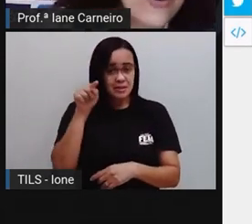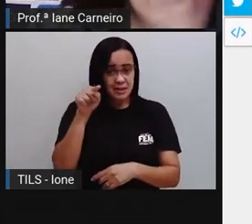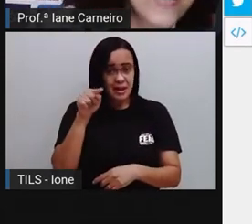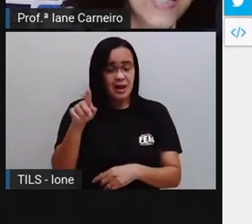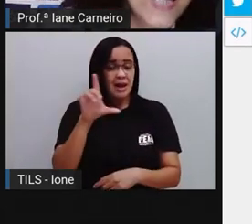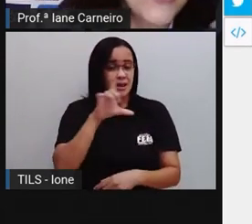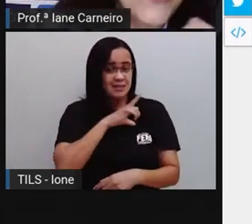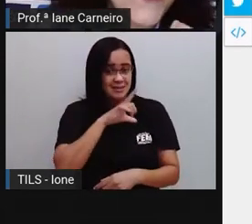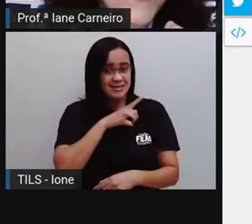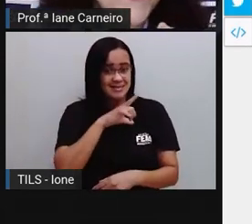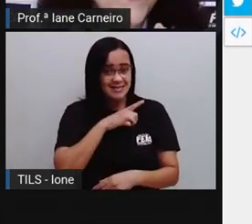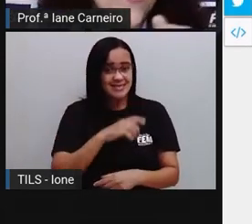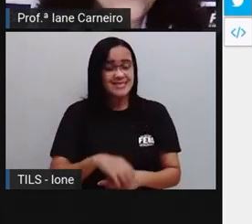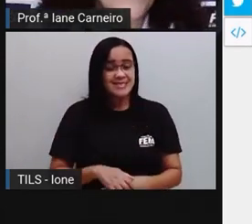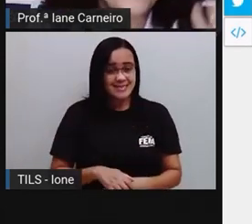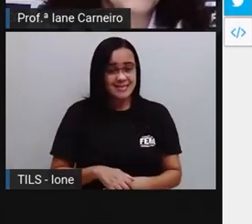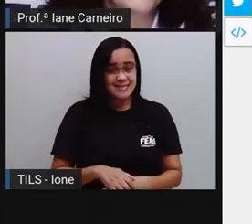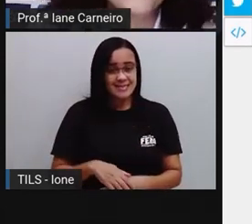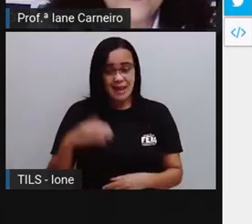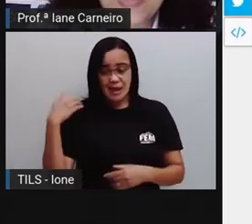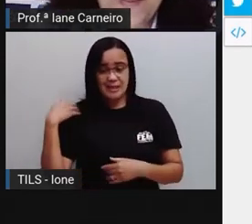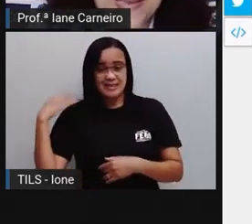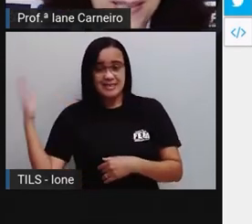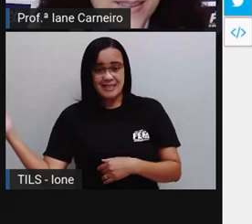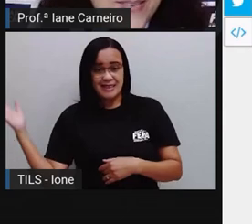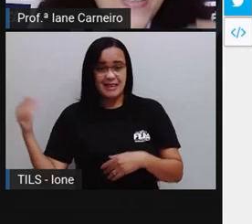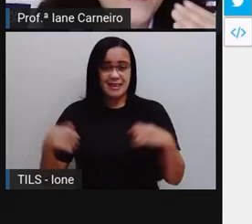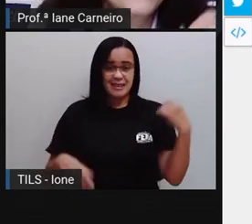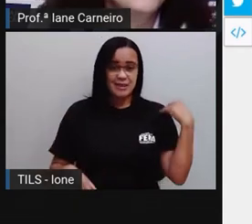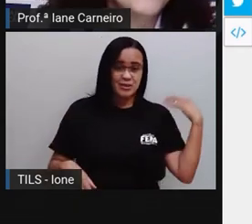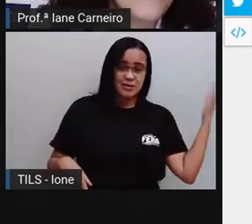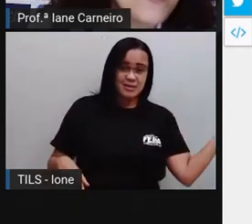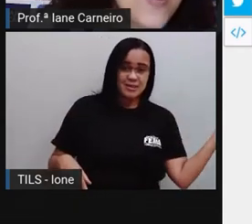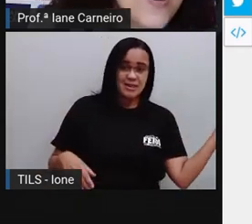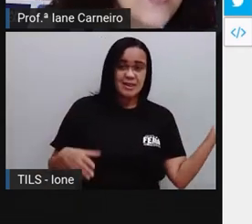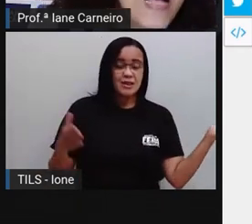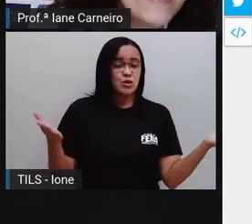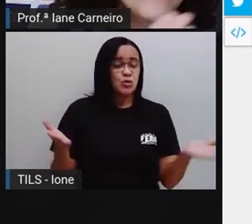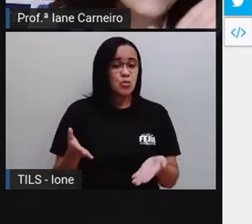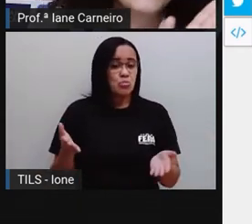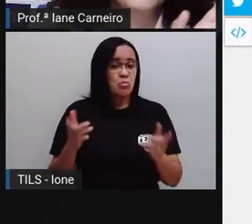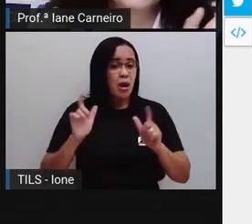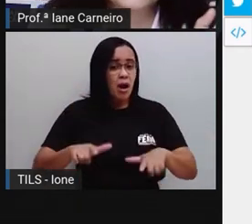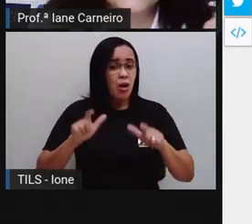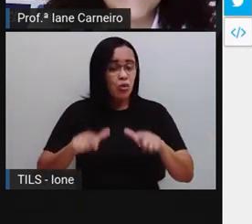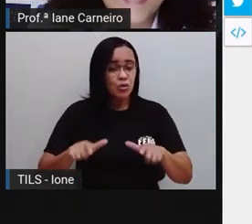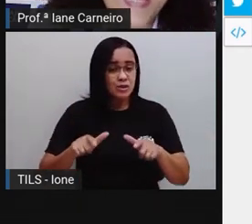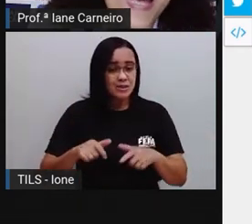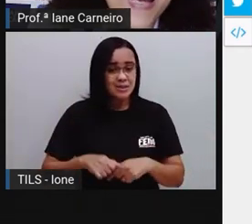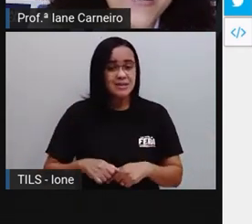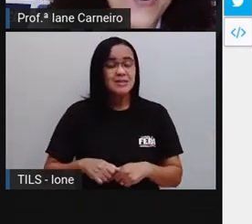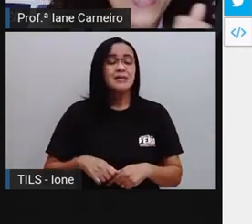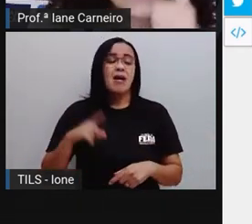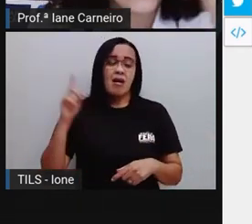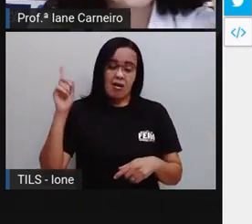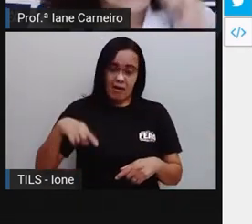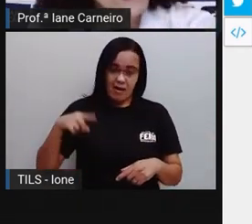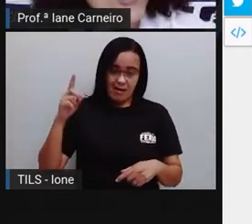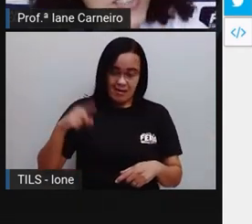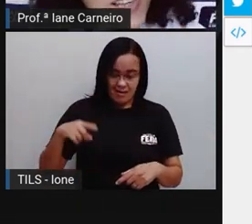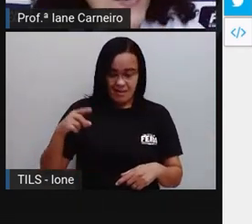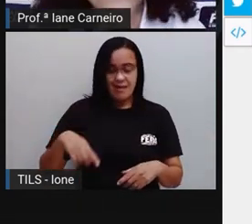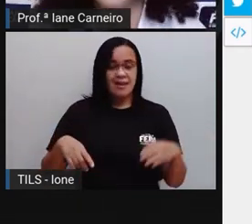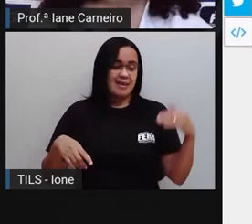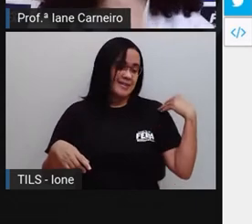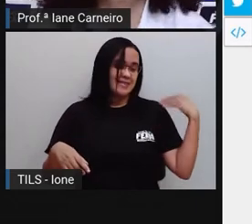ou está do lado esquerdo? Onde eu e a Ione estamos aparecendo? Estamos, ó, do lado esquerdo. Olha só, gostei